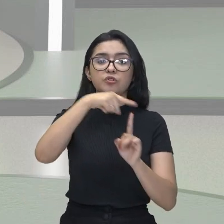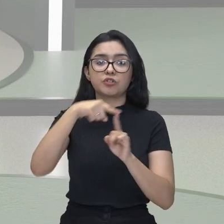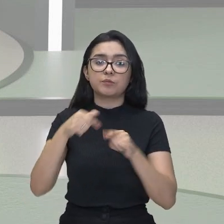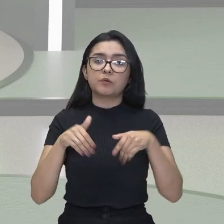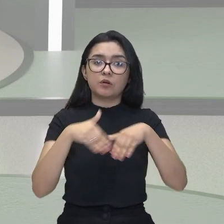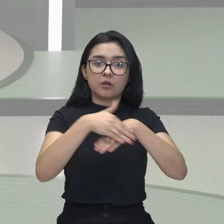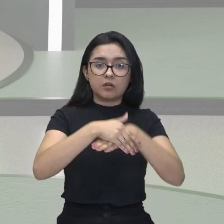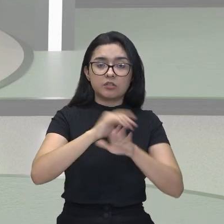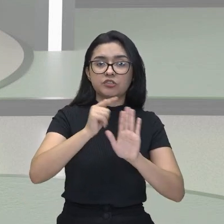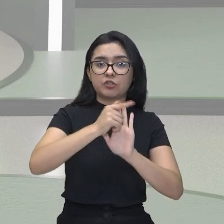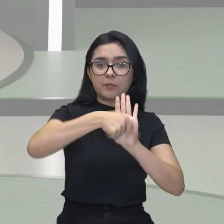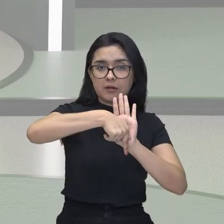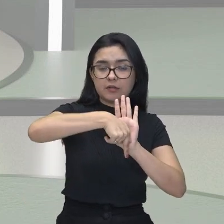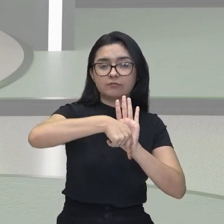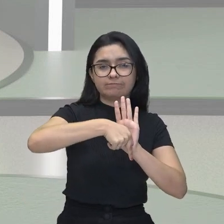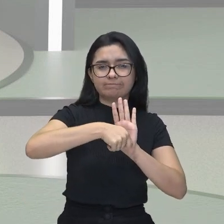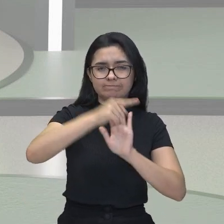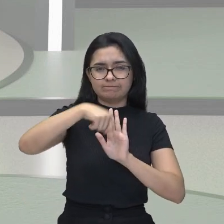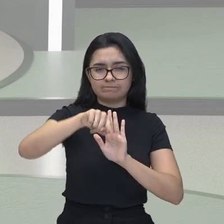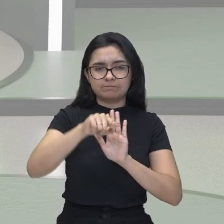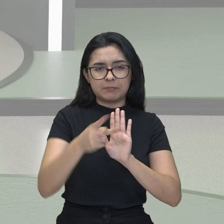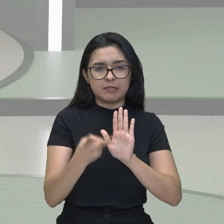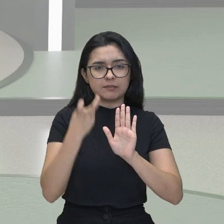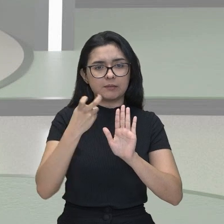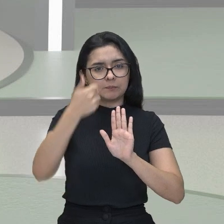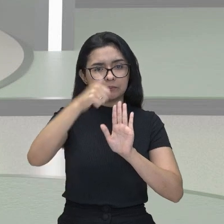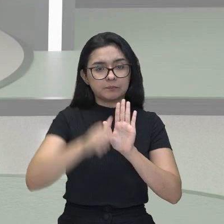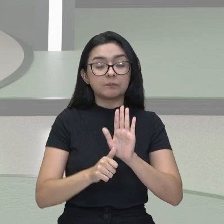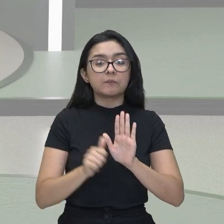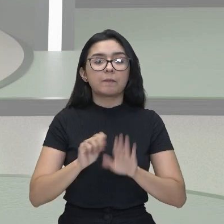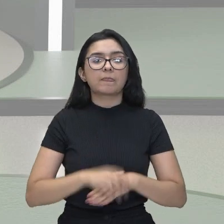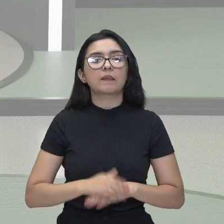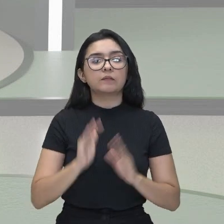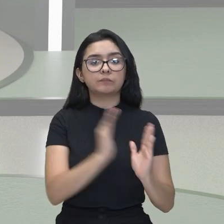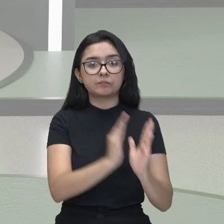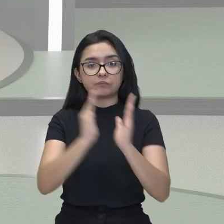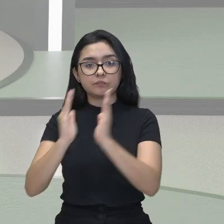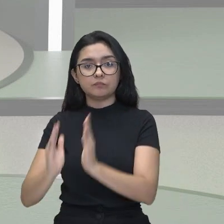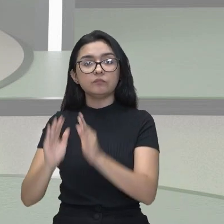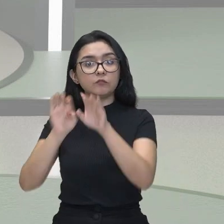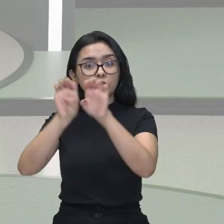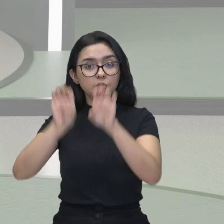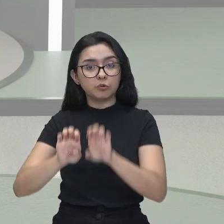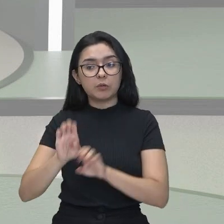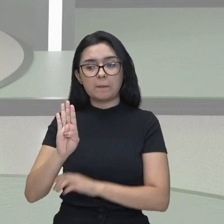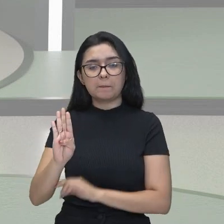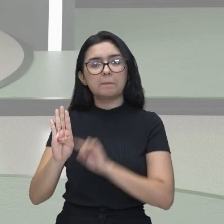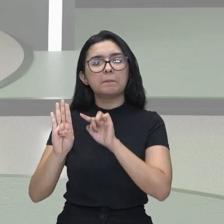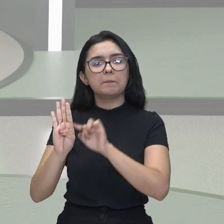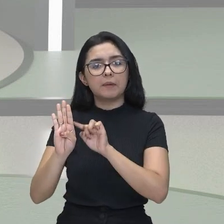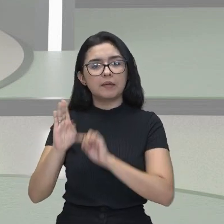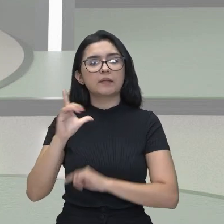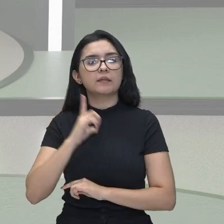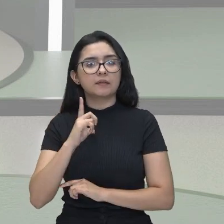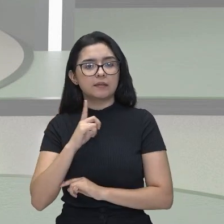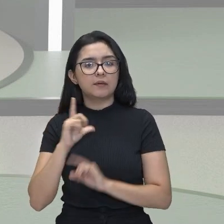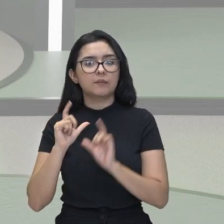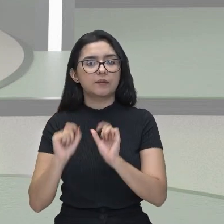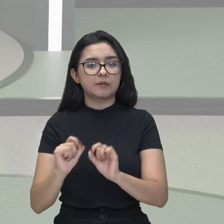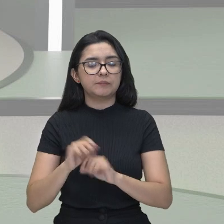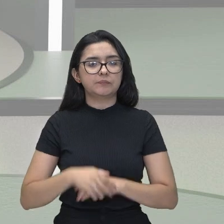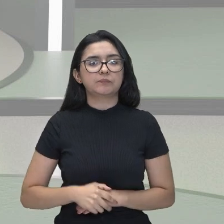vendo a análise? No composto B, eu também tenho, nesse